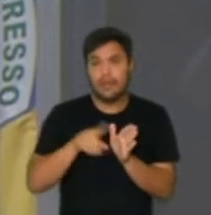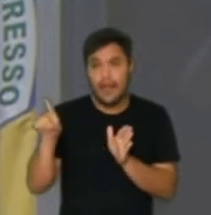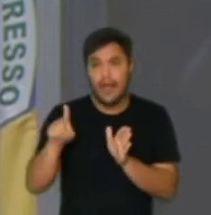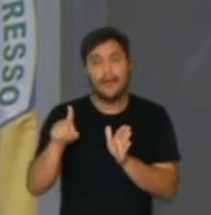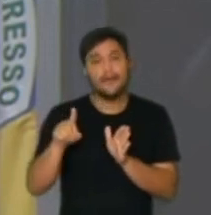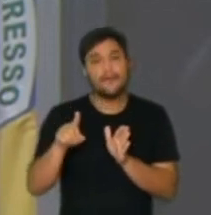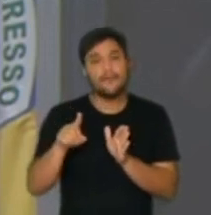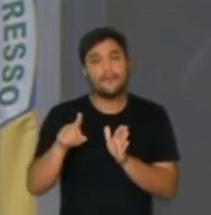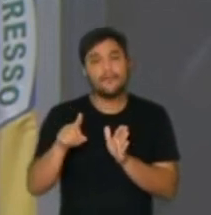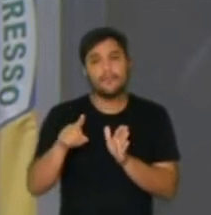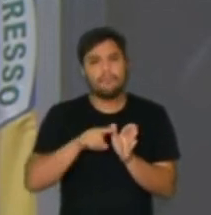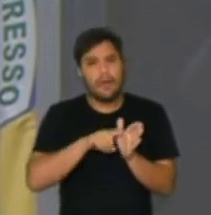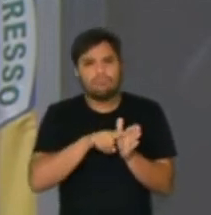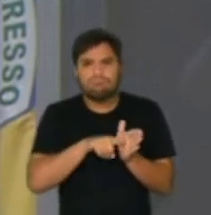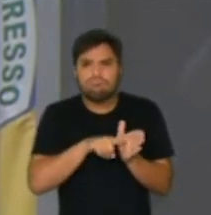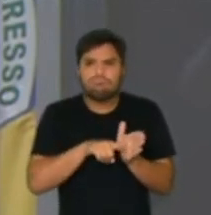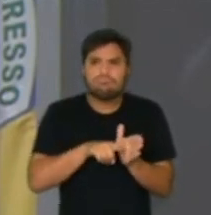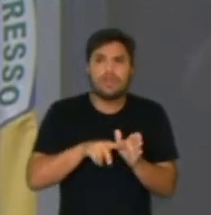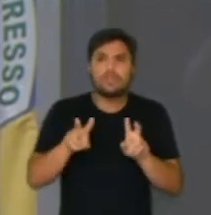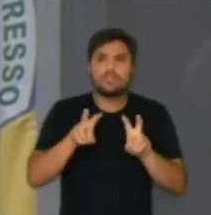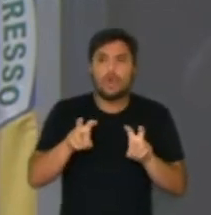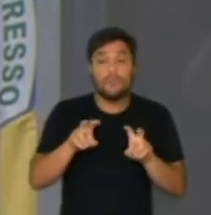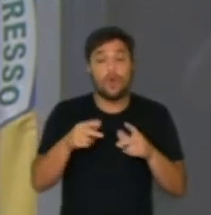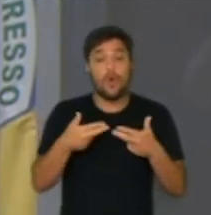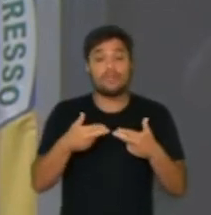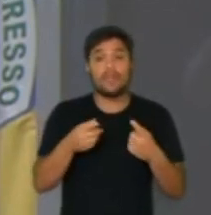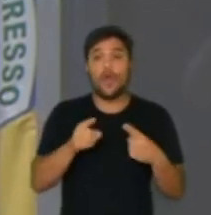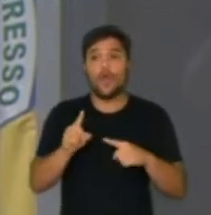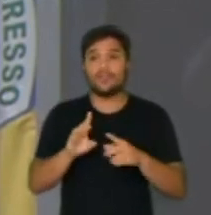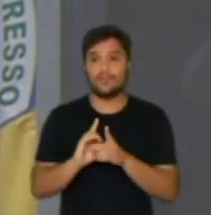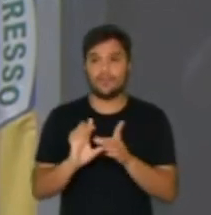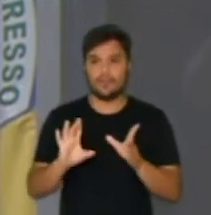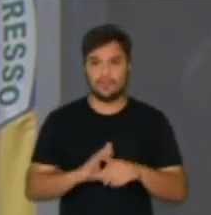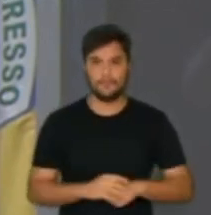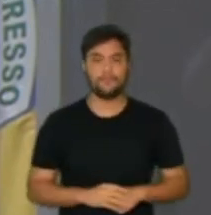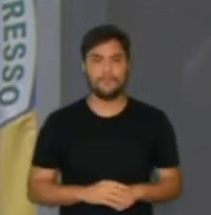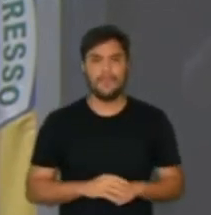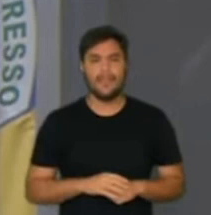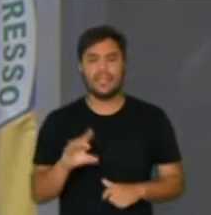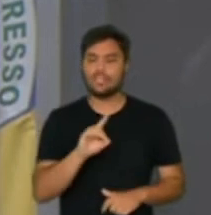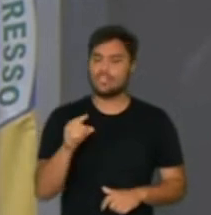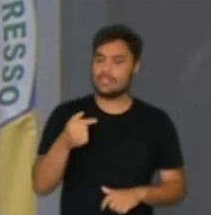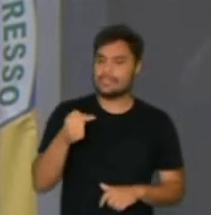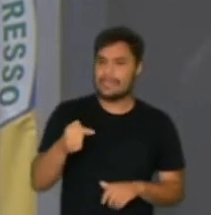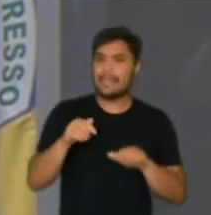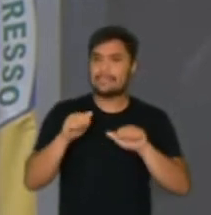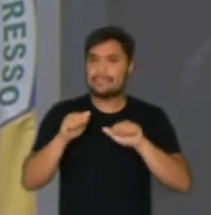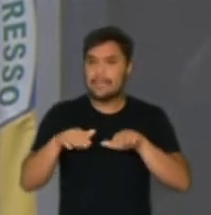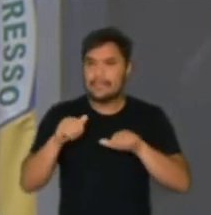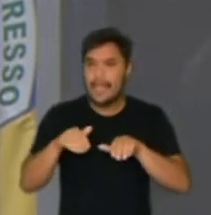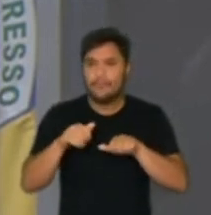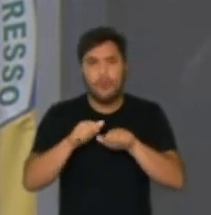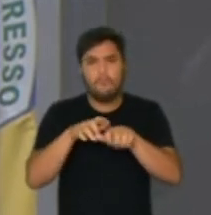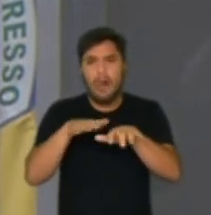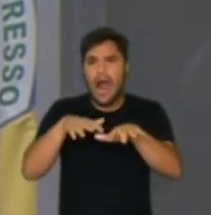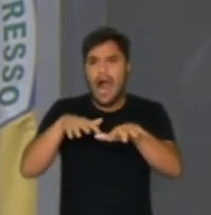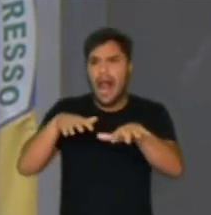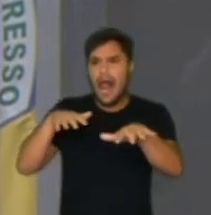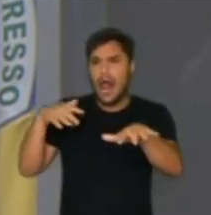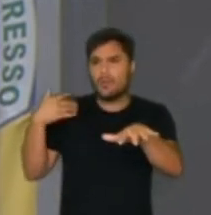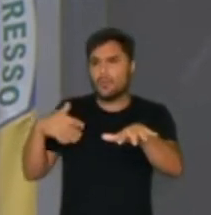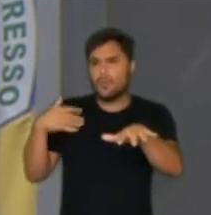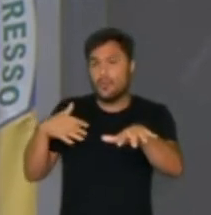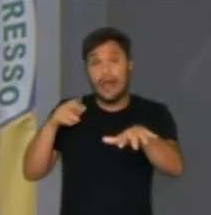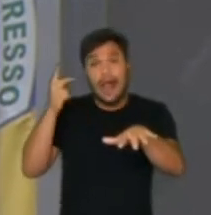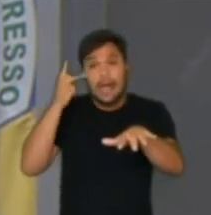averiguar atos antidemocráticos. E o que a gente viu no dia 7 foram milhares, milhões de pessoas, não só